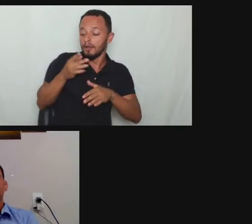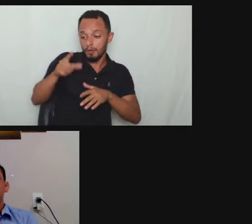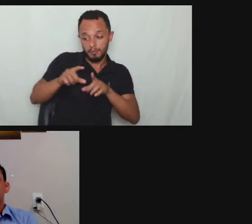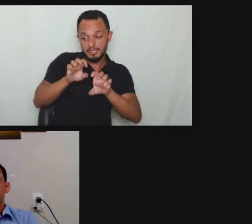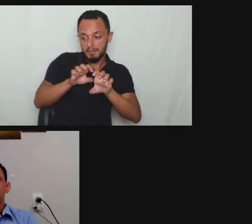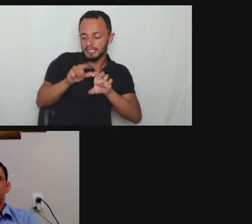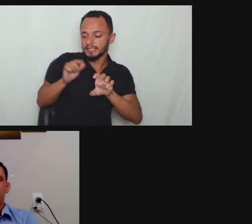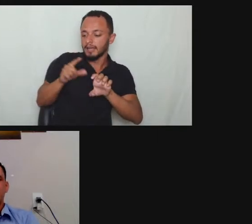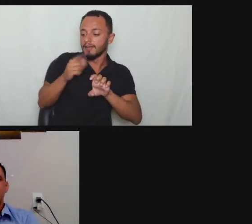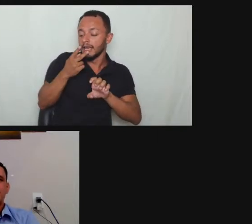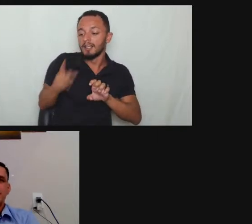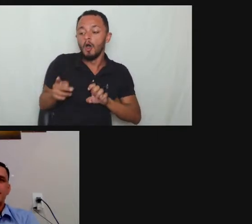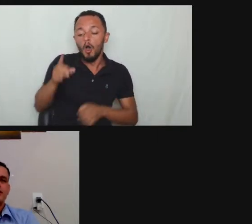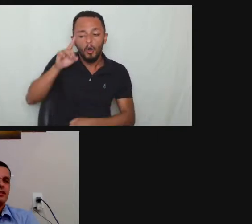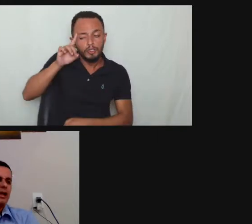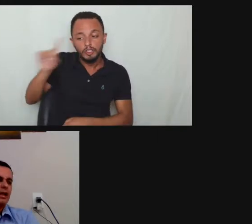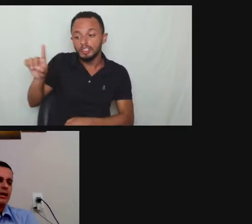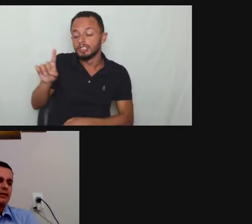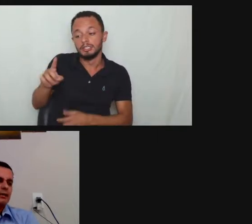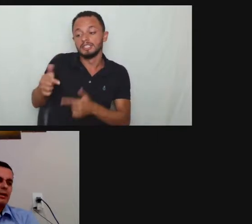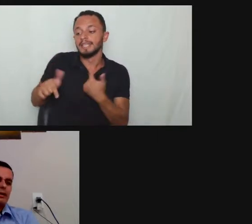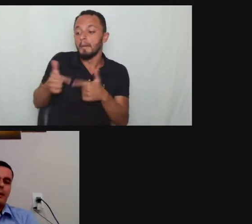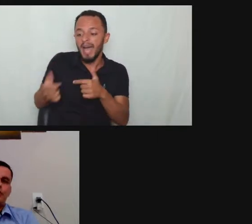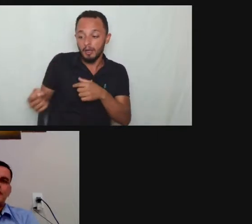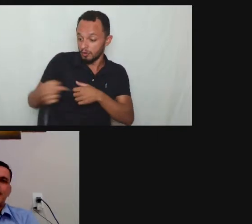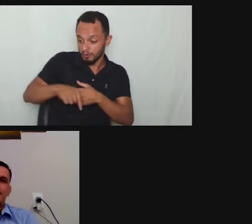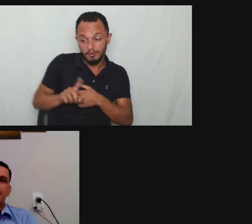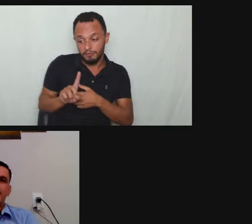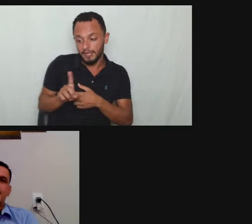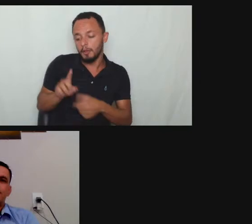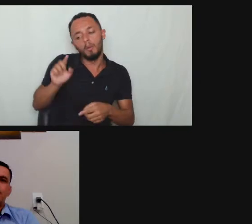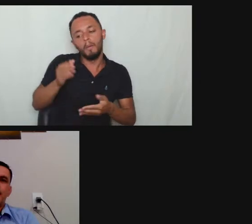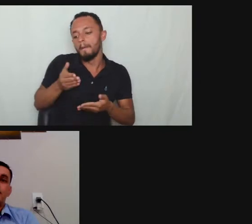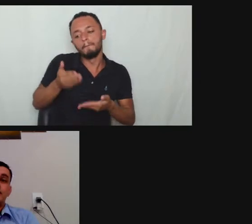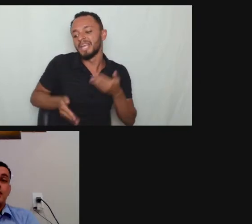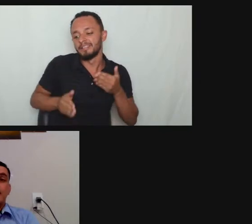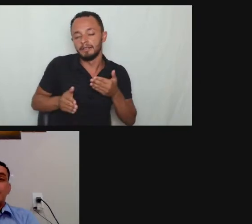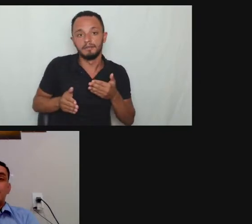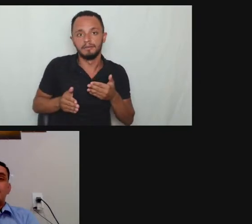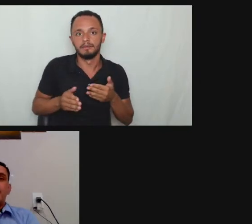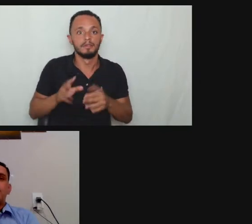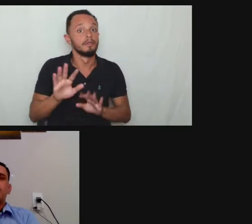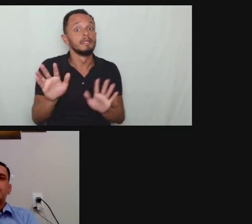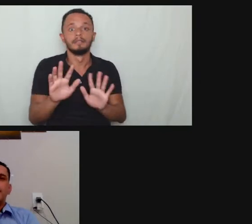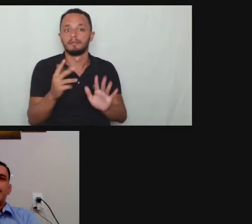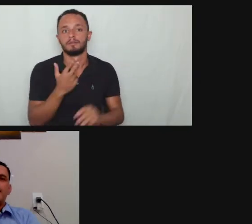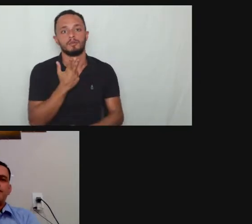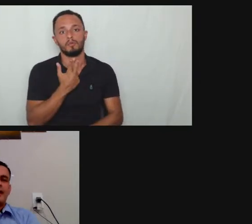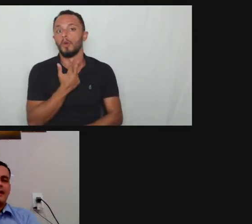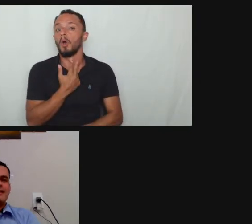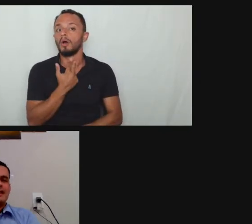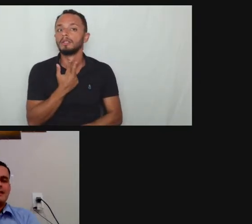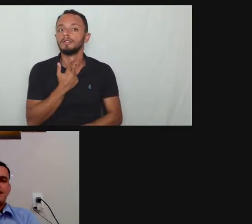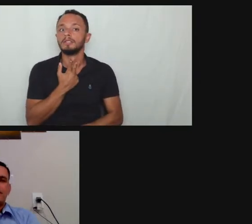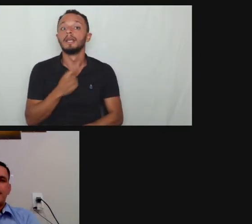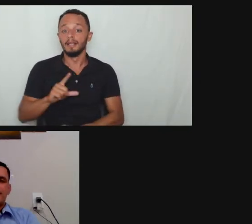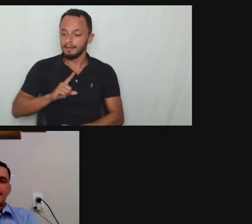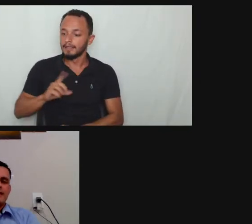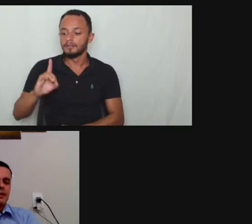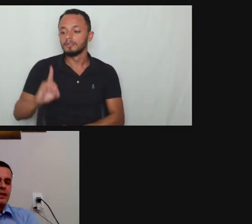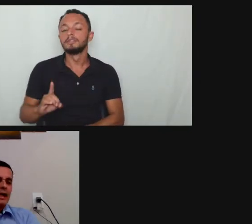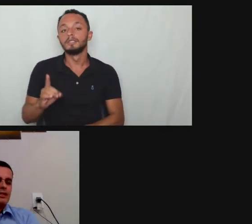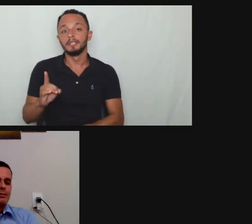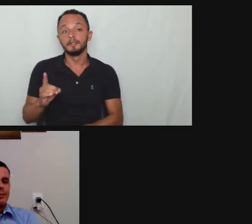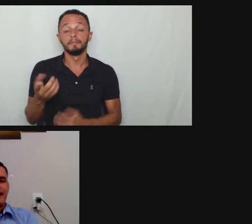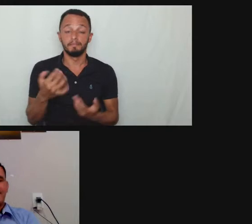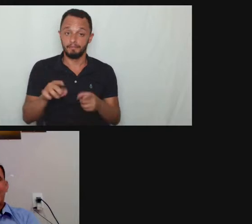para tá cobrando eu acho que é nesse ponto que a gente entra de estar buscando aí essa igualdade tem outro também que fala da extensão